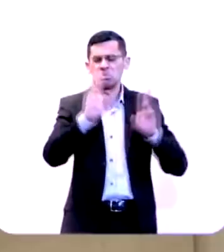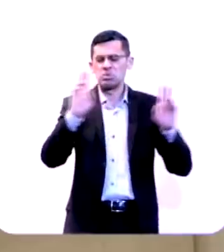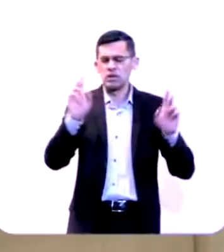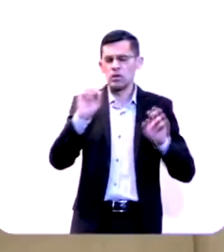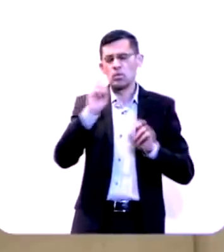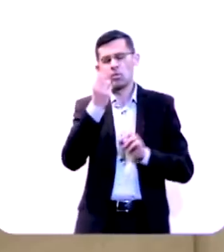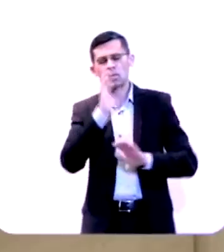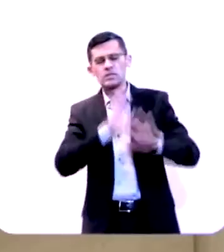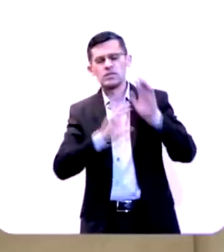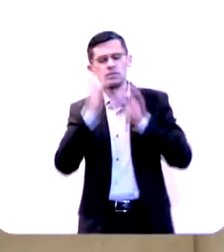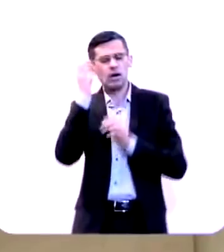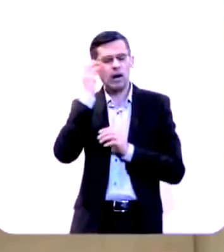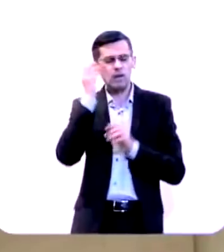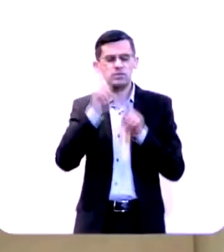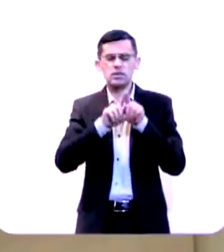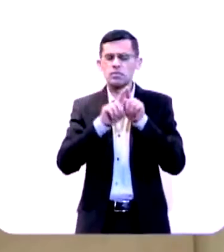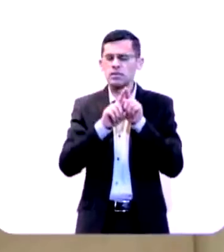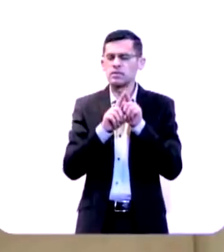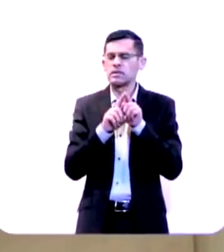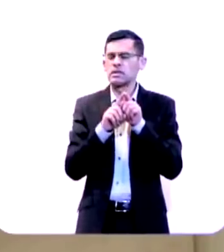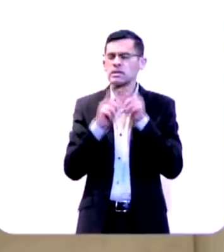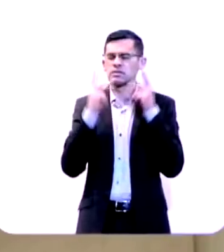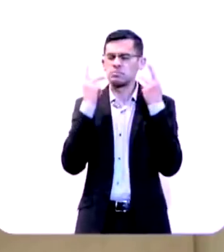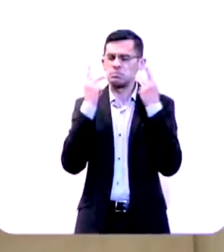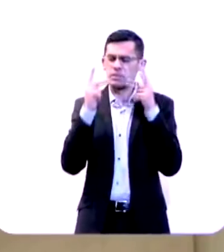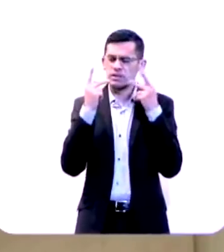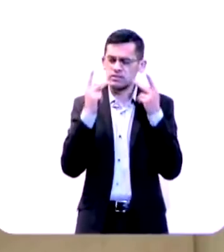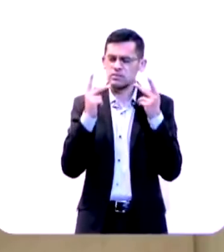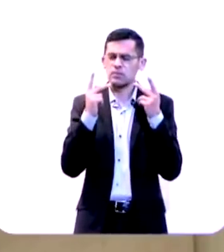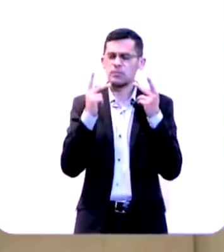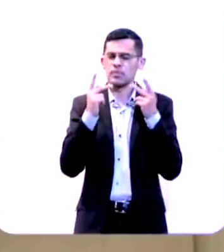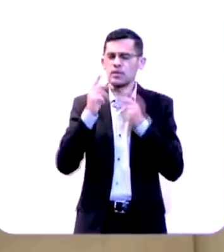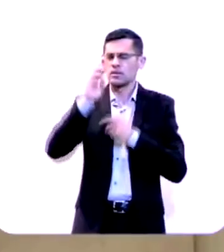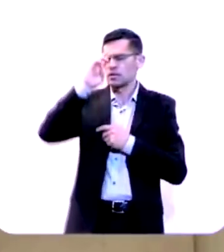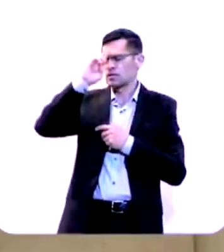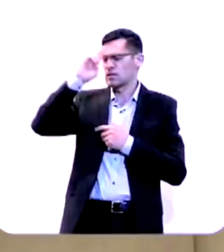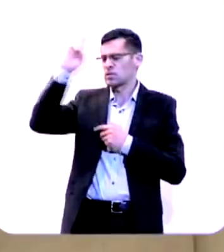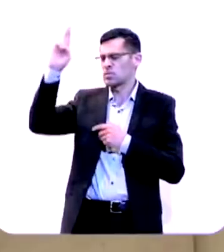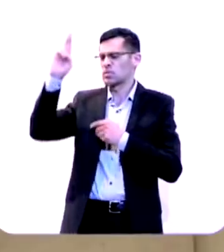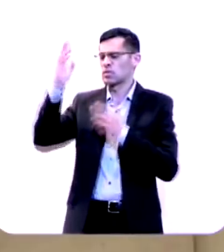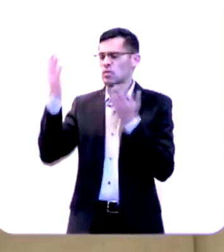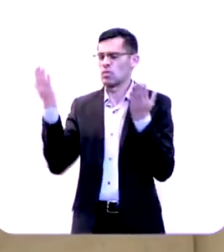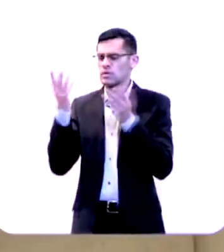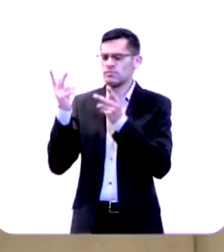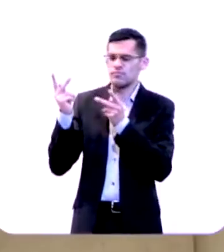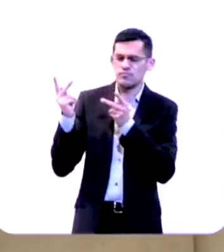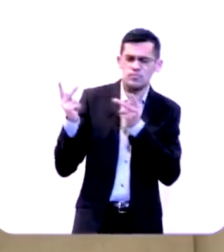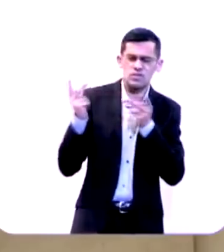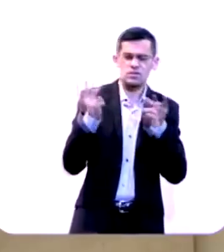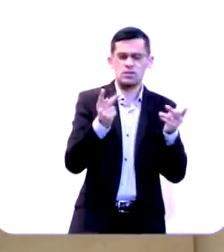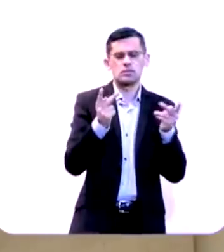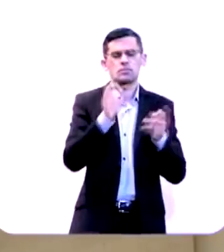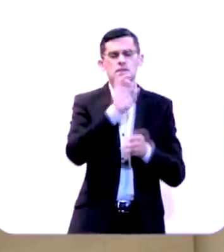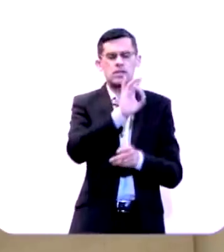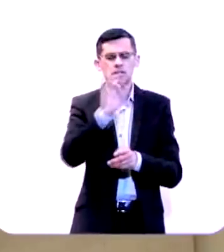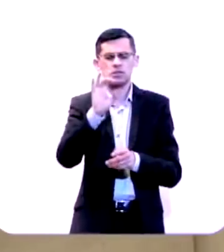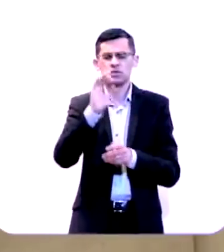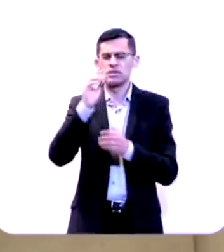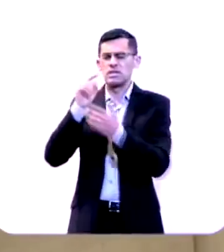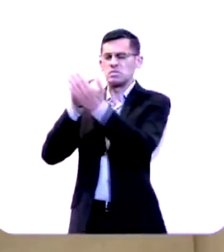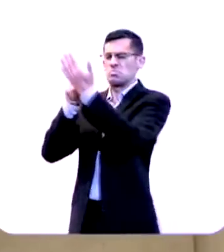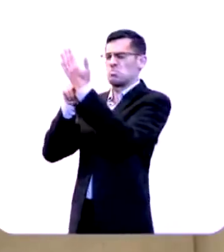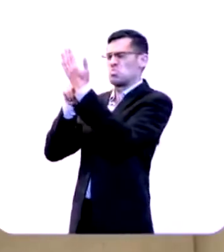às vezes pelo rádio, ouvindo essa mensagem, que o Senhor esteja presente, Pai. Que seja a